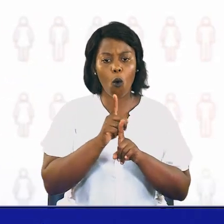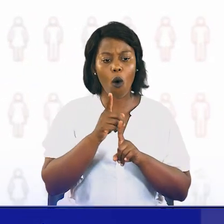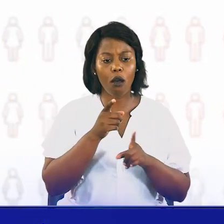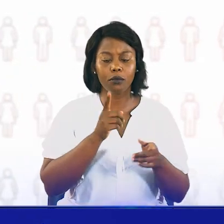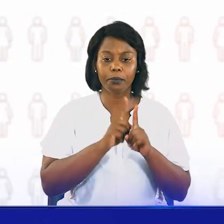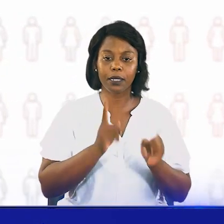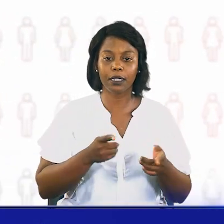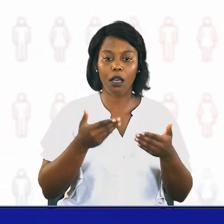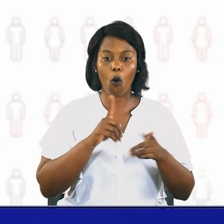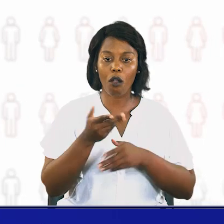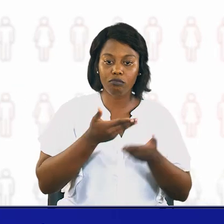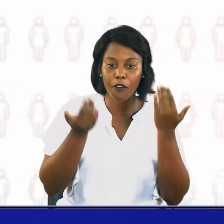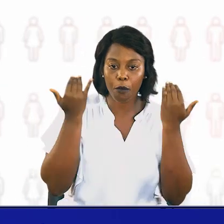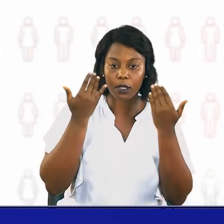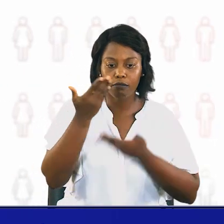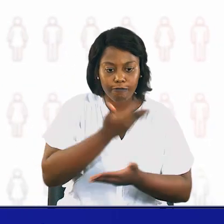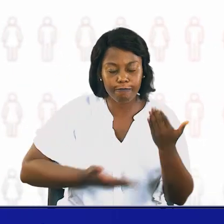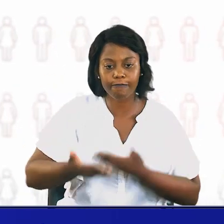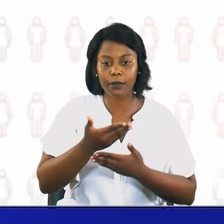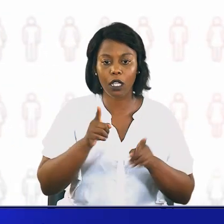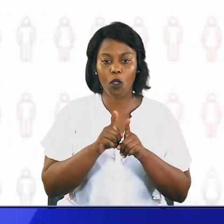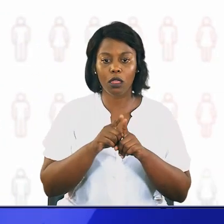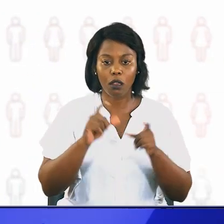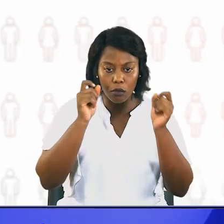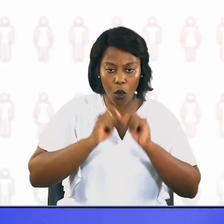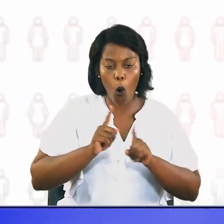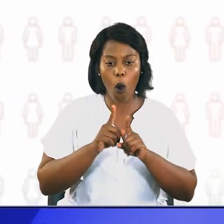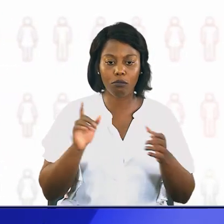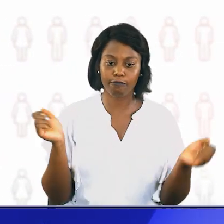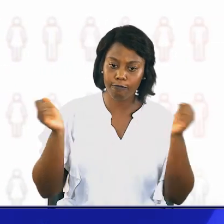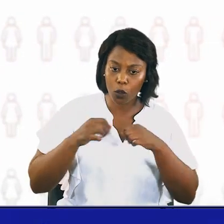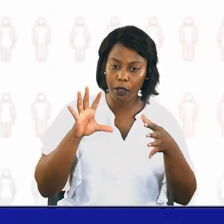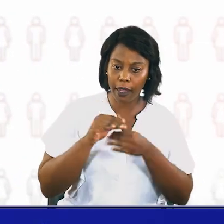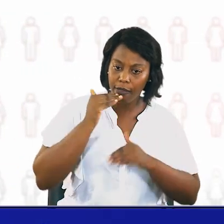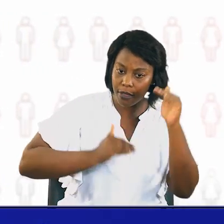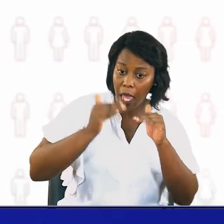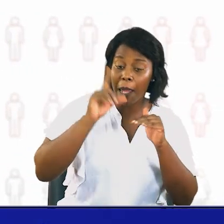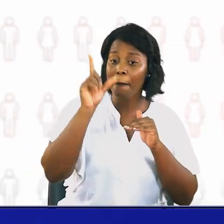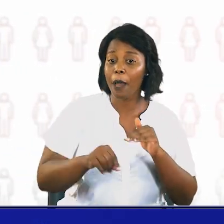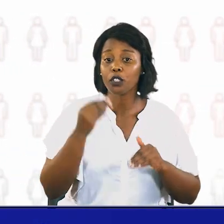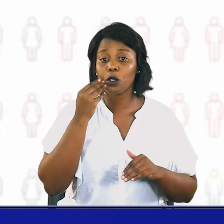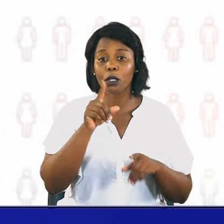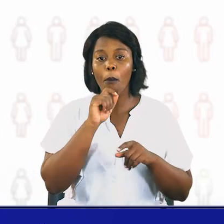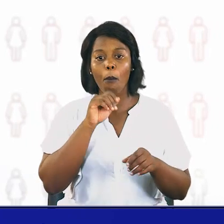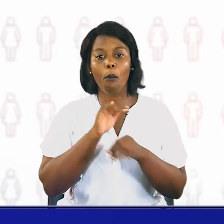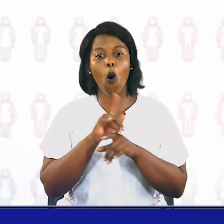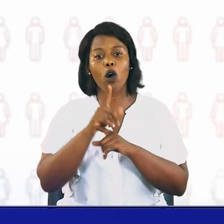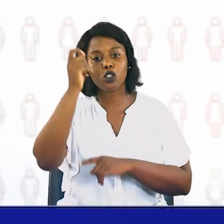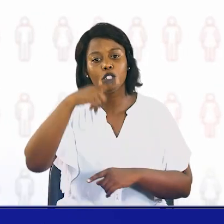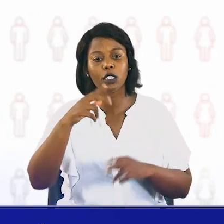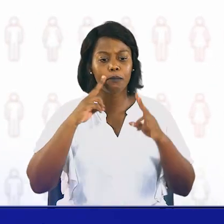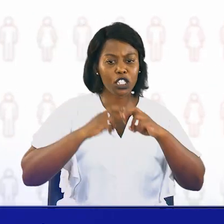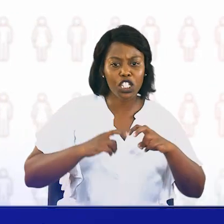todas as palavras passe e senhas dos filhos, de acordo com a idade. Verificar com alguma frequência o histórico das